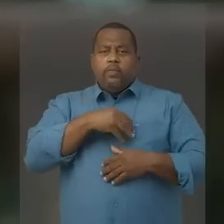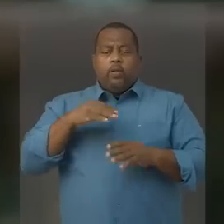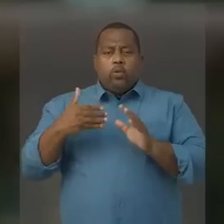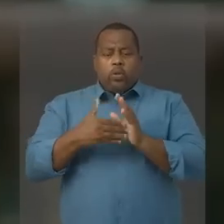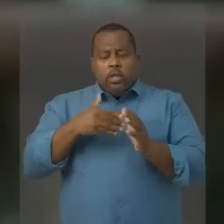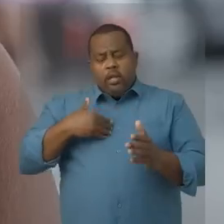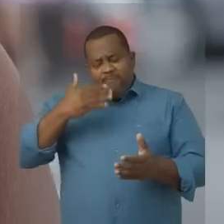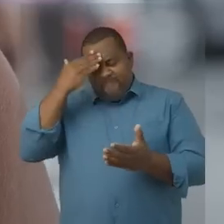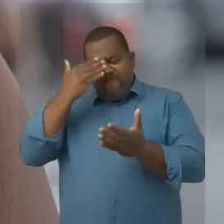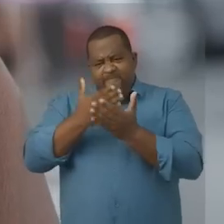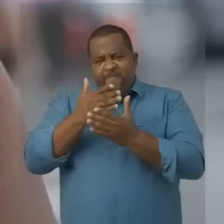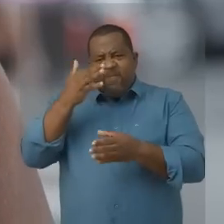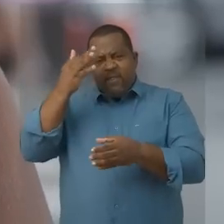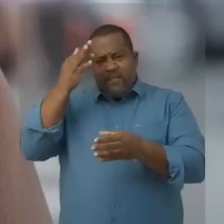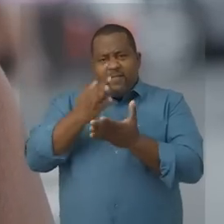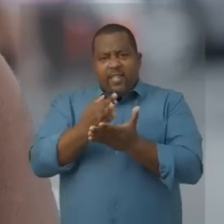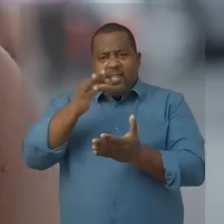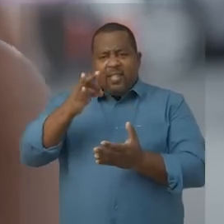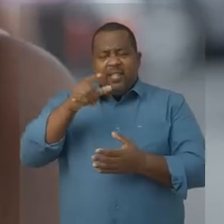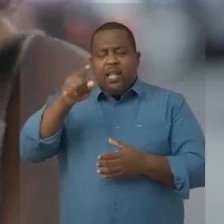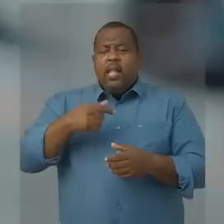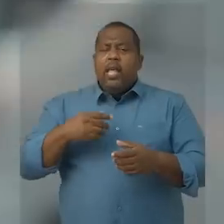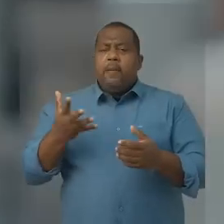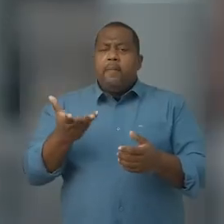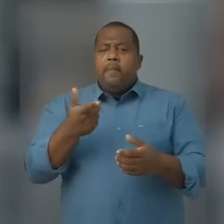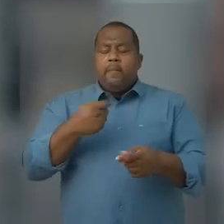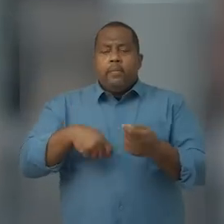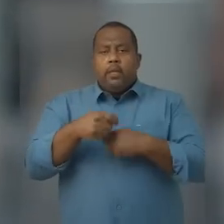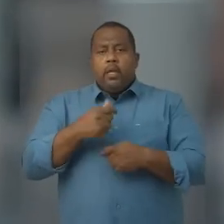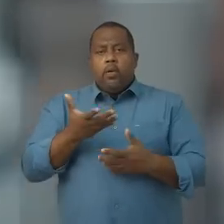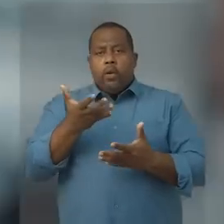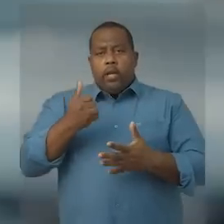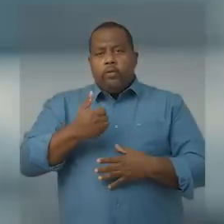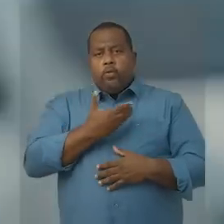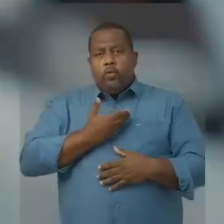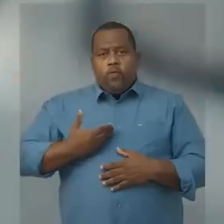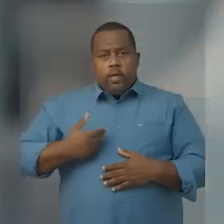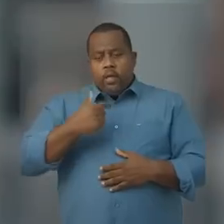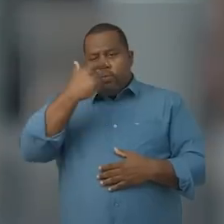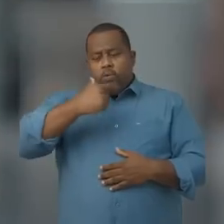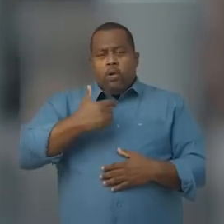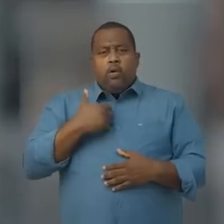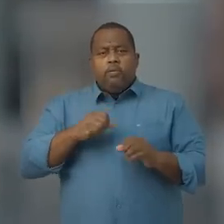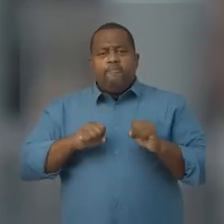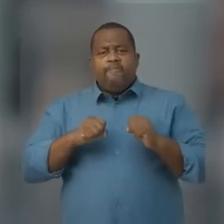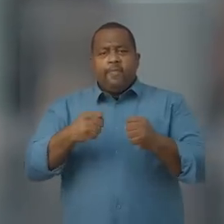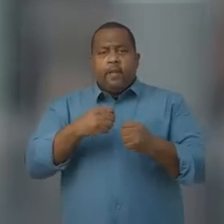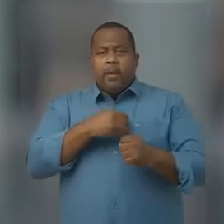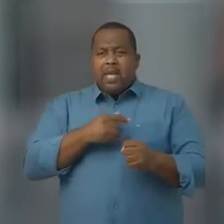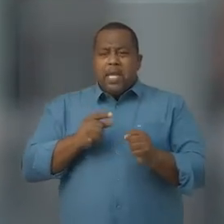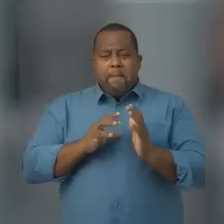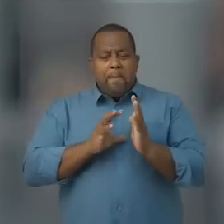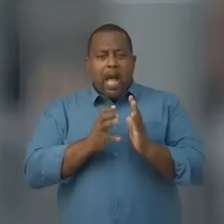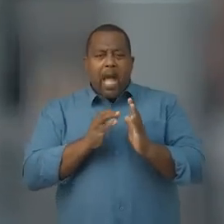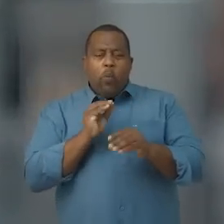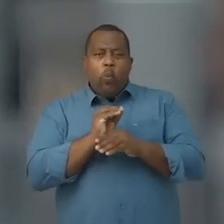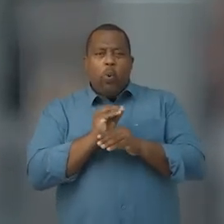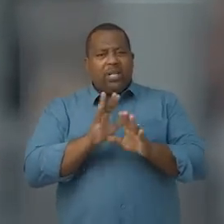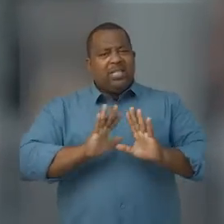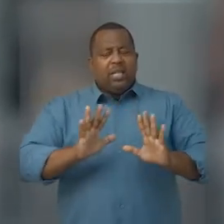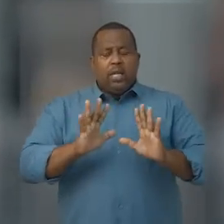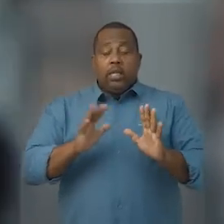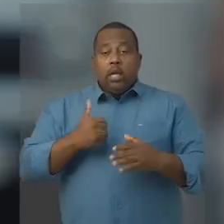E a gente bota a fé nele. Ele é um excelente administrador. Quero ser o governador que vai defender a Bahia e não o partido.